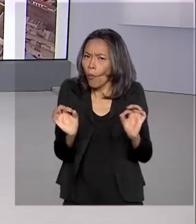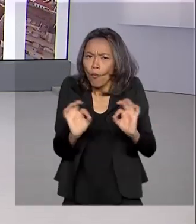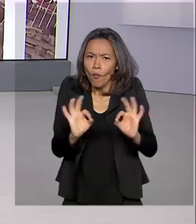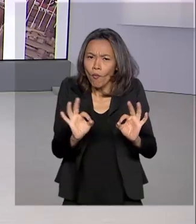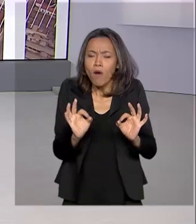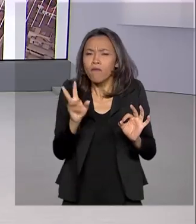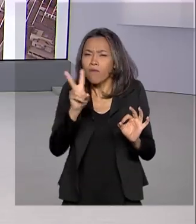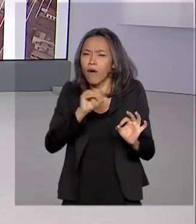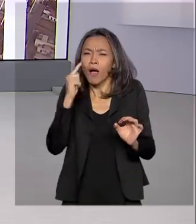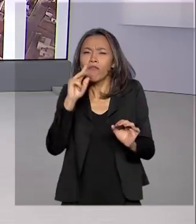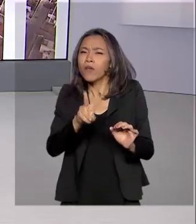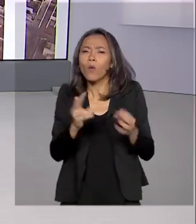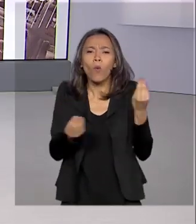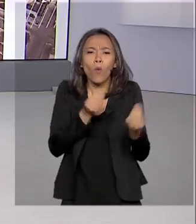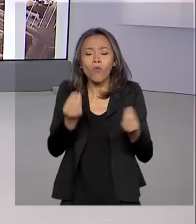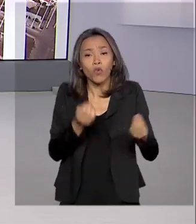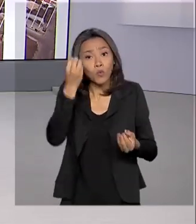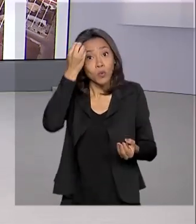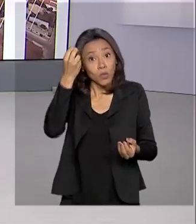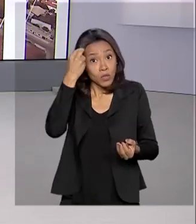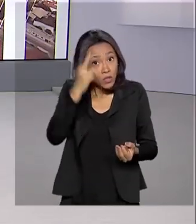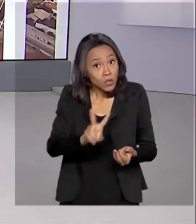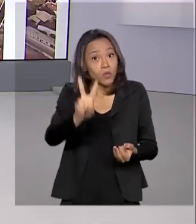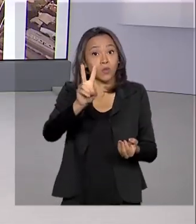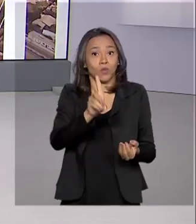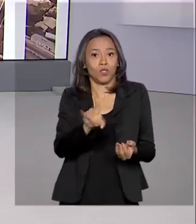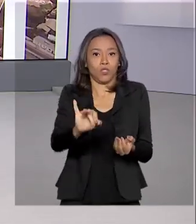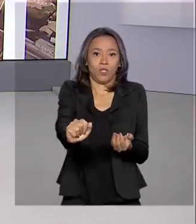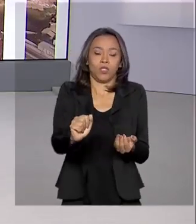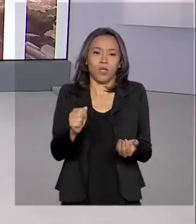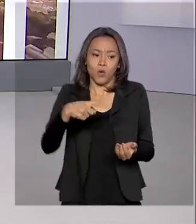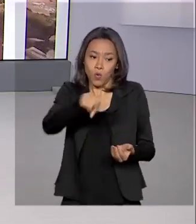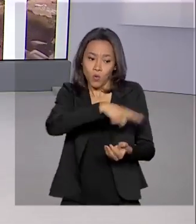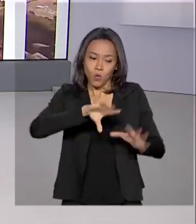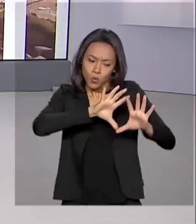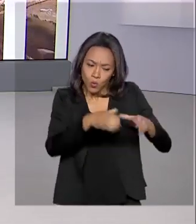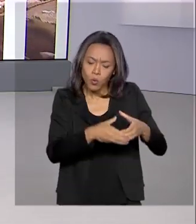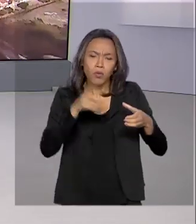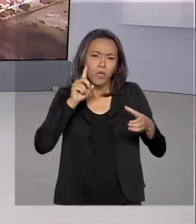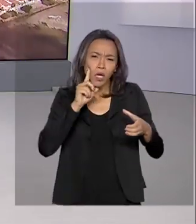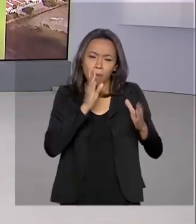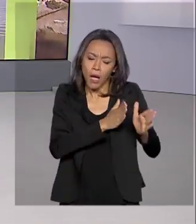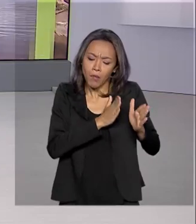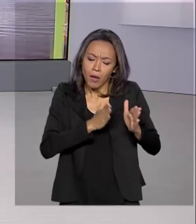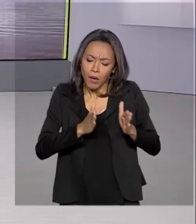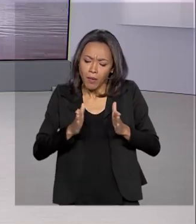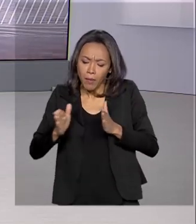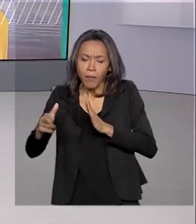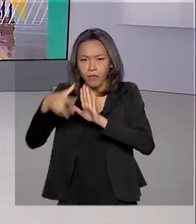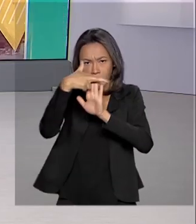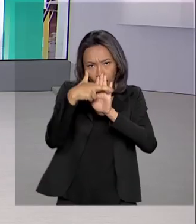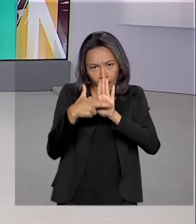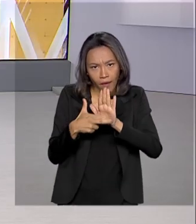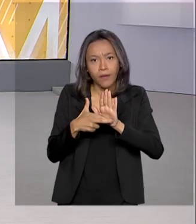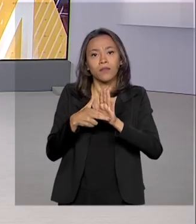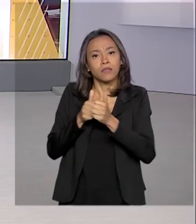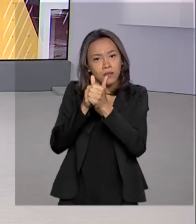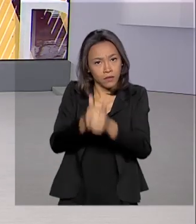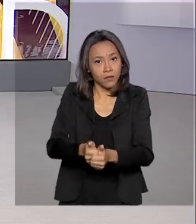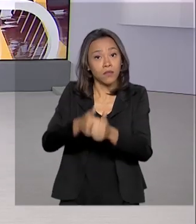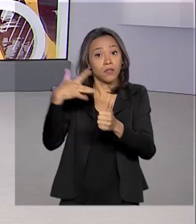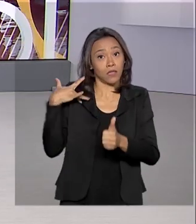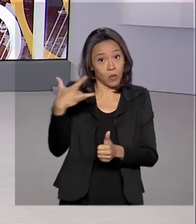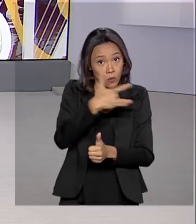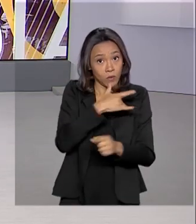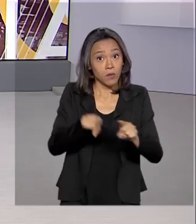foi o segundo dia de quarentena dos repatriados. O grupo cumpre uma rotina baseada em vários protocolos de saúde e